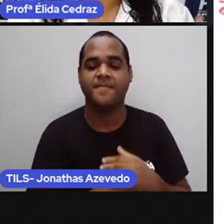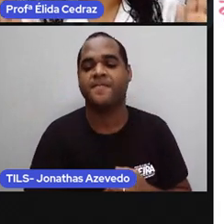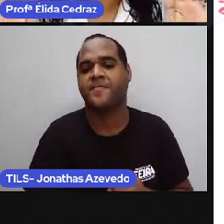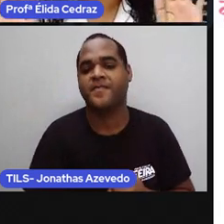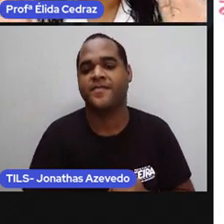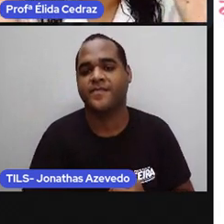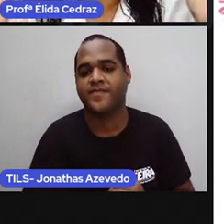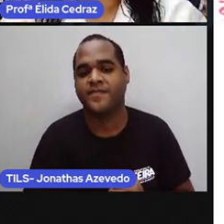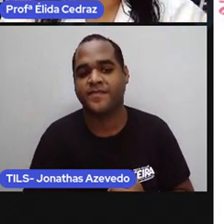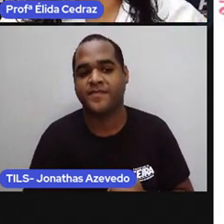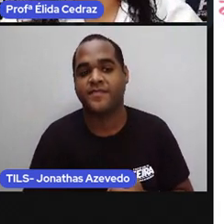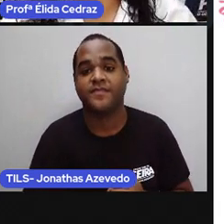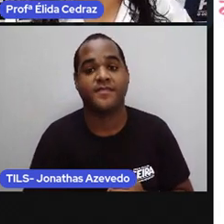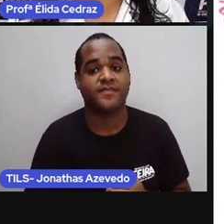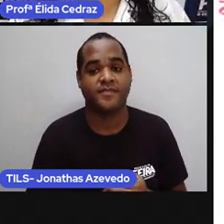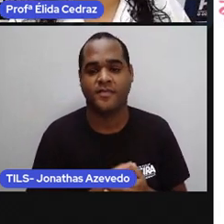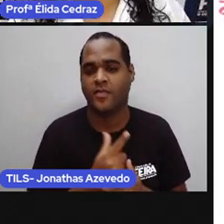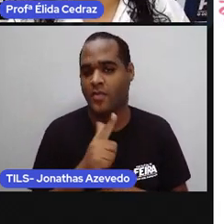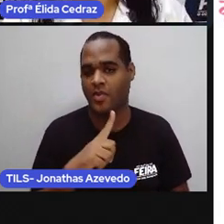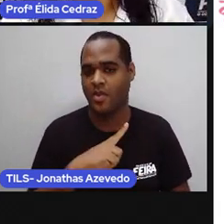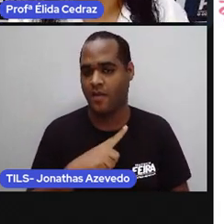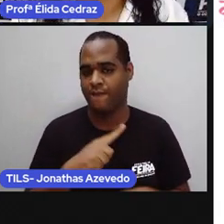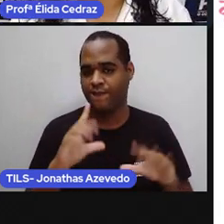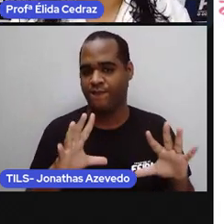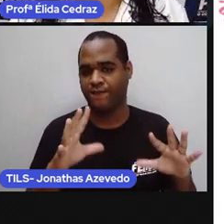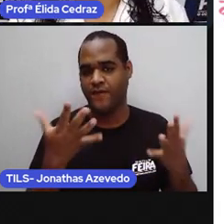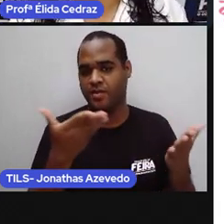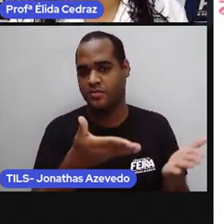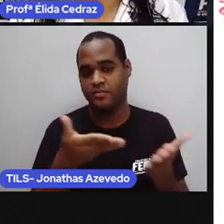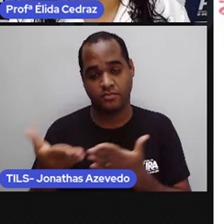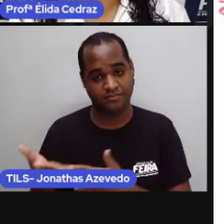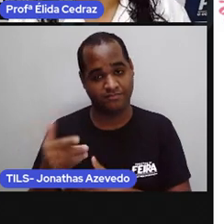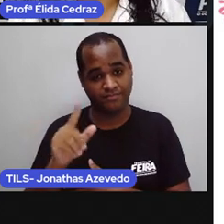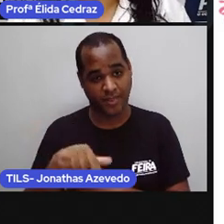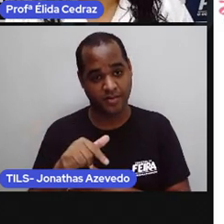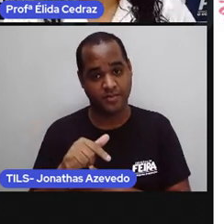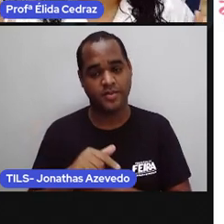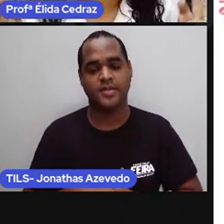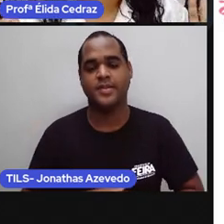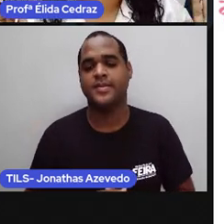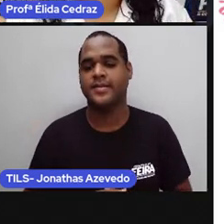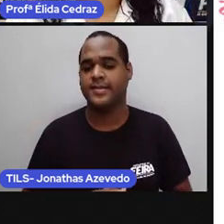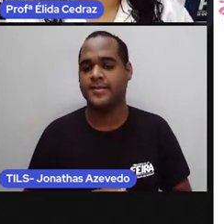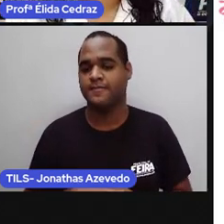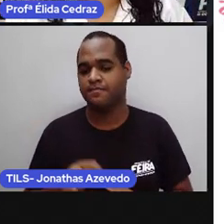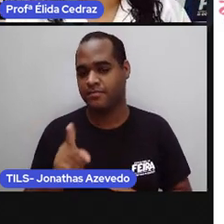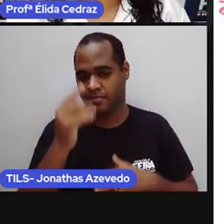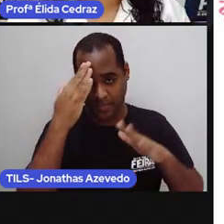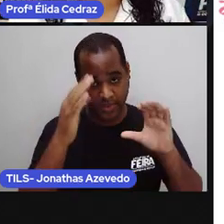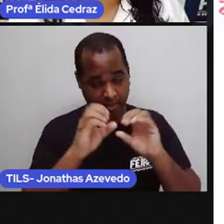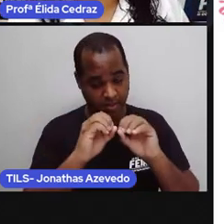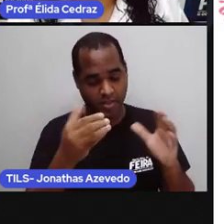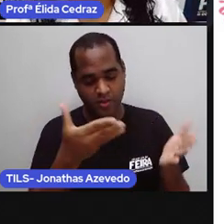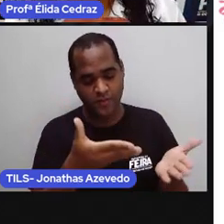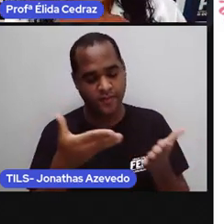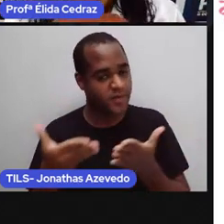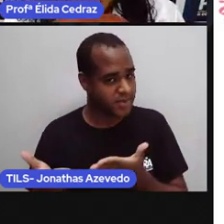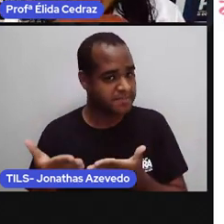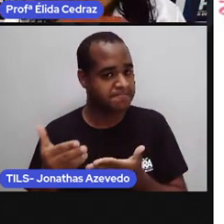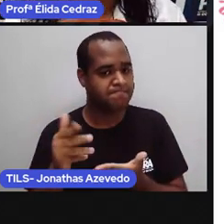muito bem. Não existe festa sem convite, não é mesmo? Vamos entender mais sobre